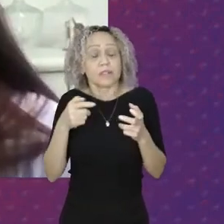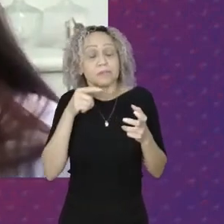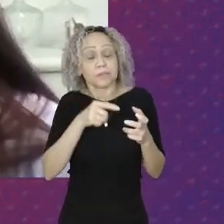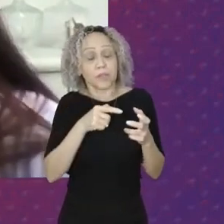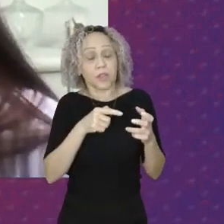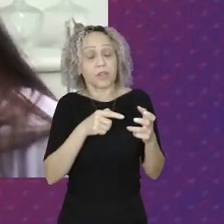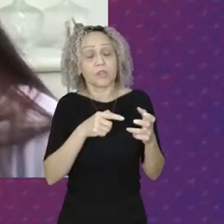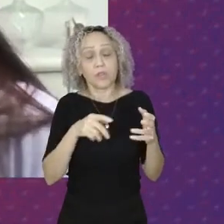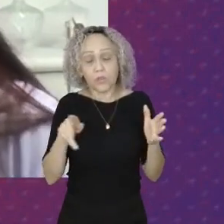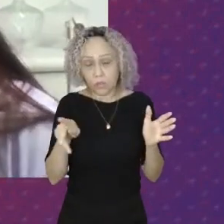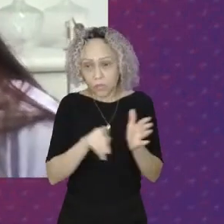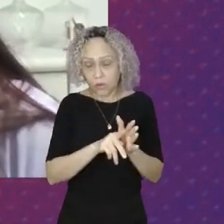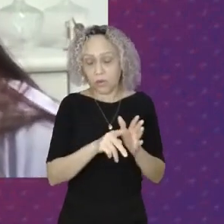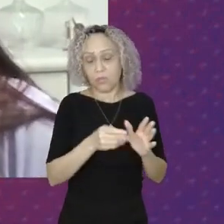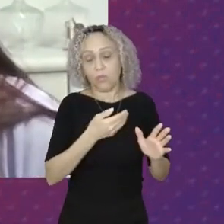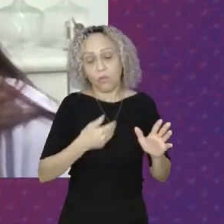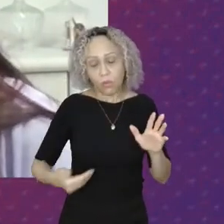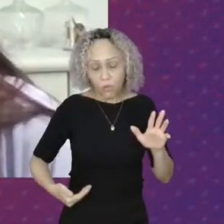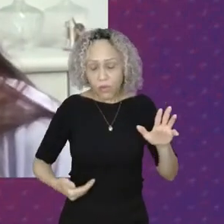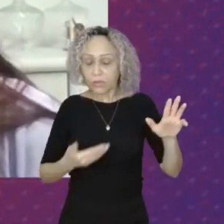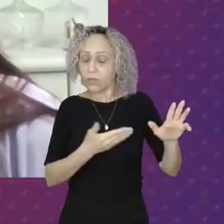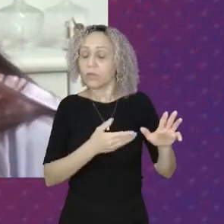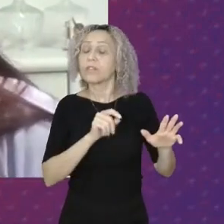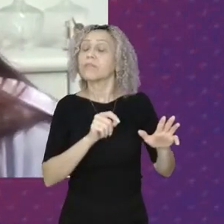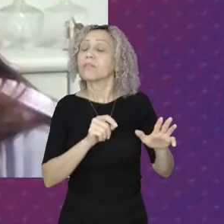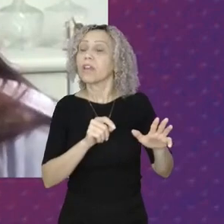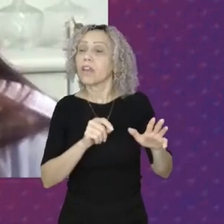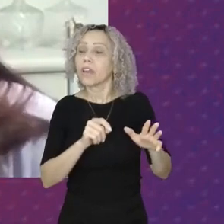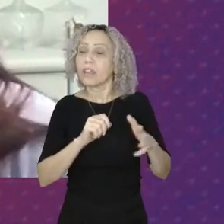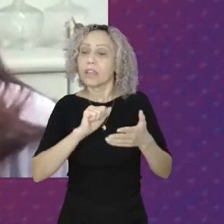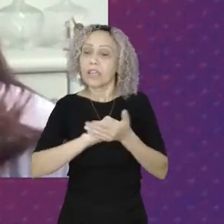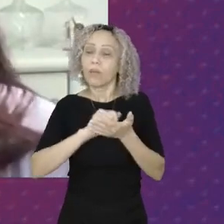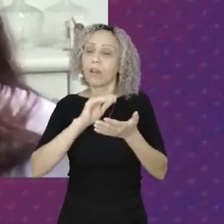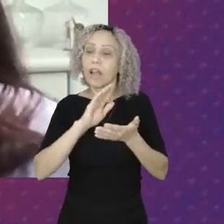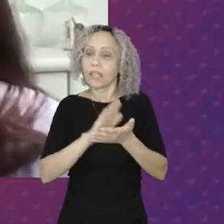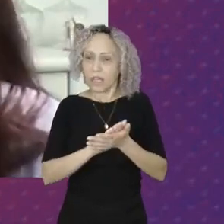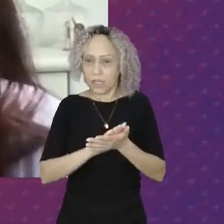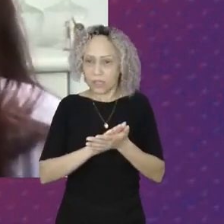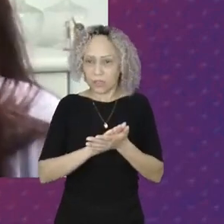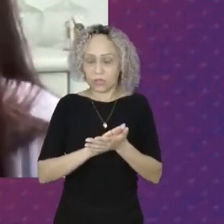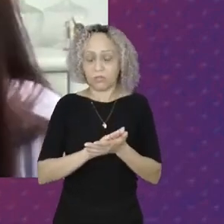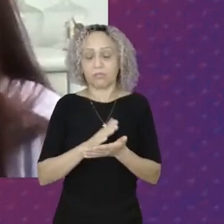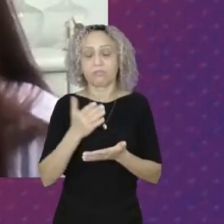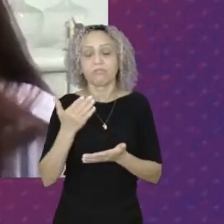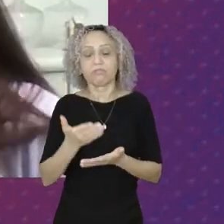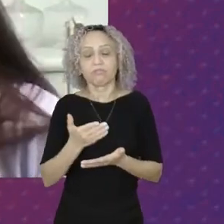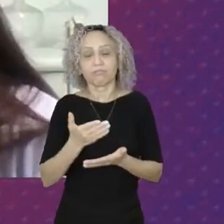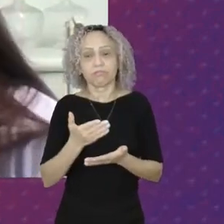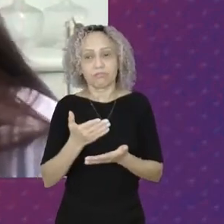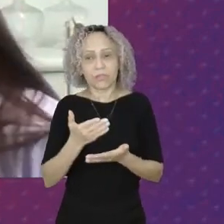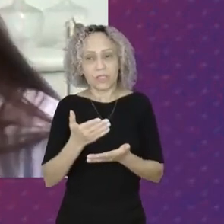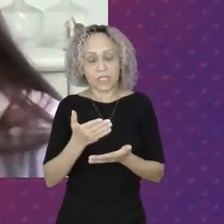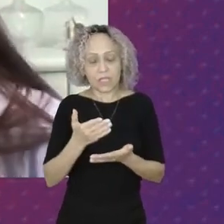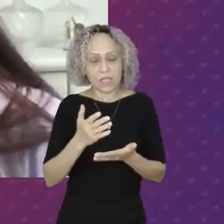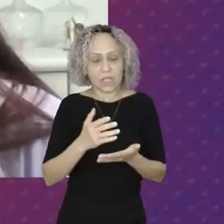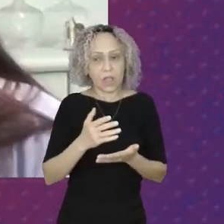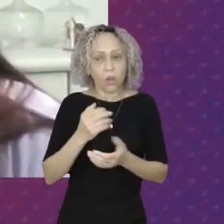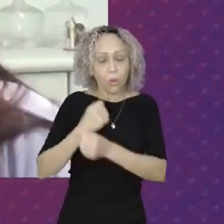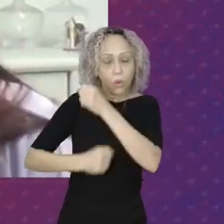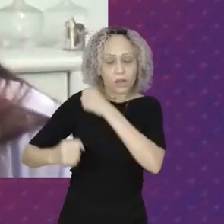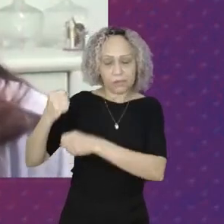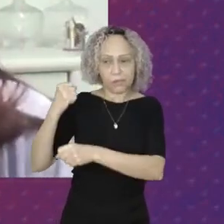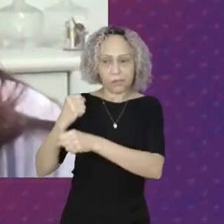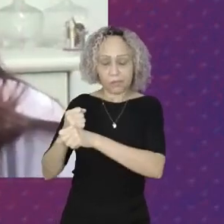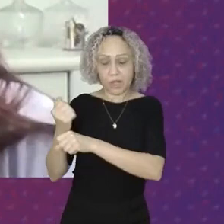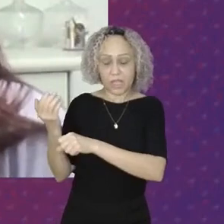cadastro Do agricultor familiar Que é o CAF E ainda no ano passado Ele substituiu A DAP Que é a declaração De